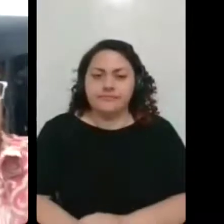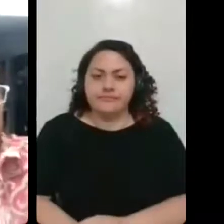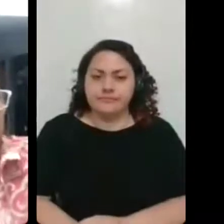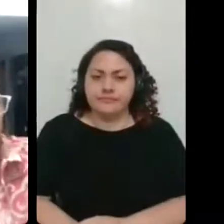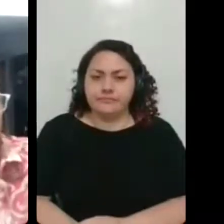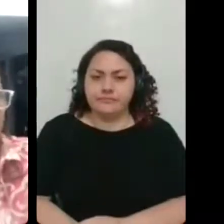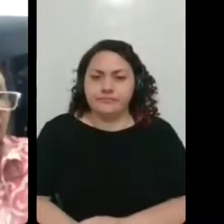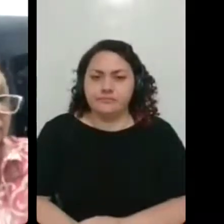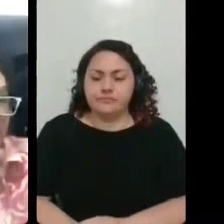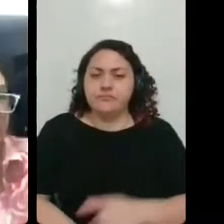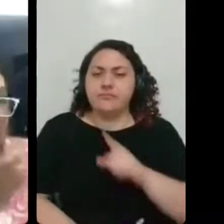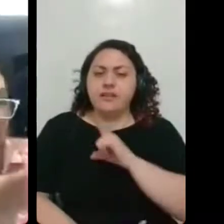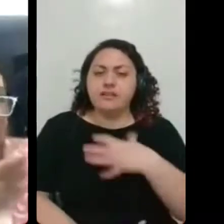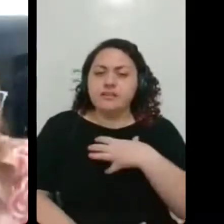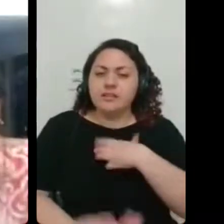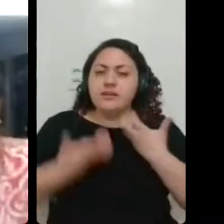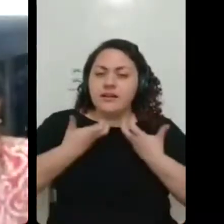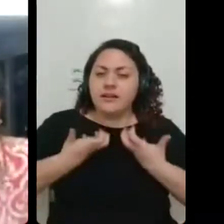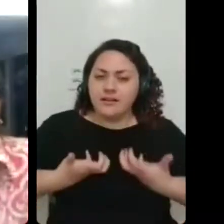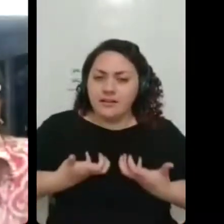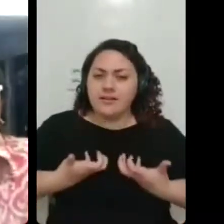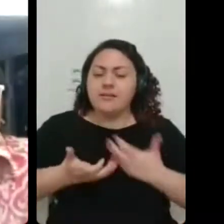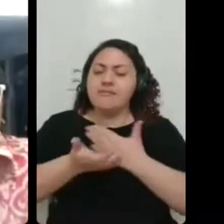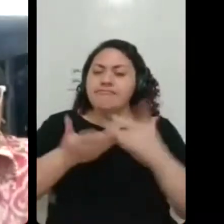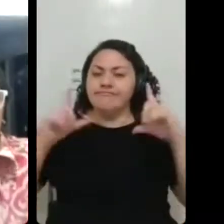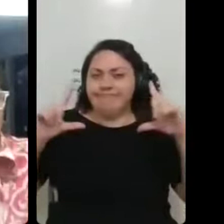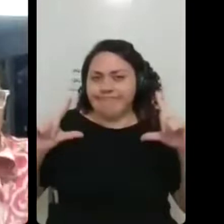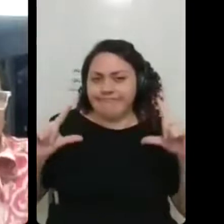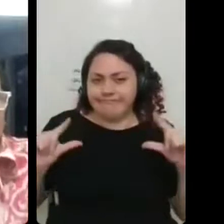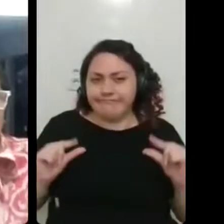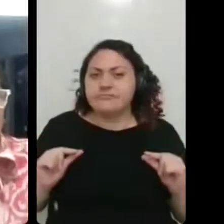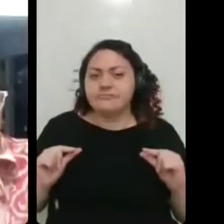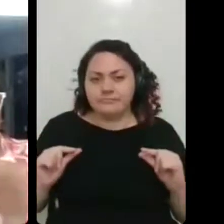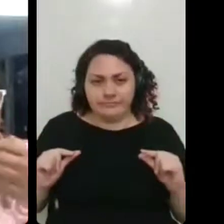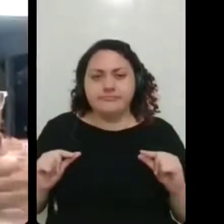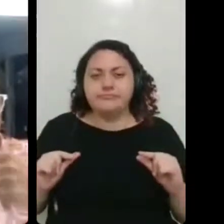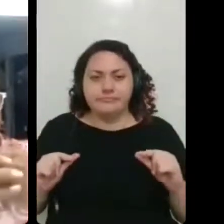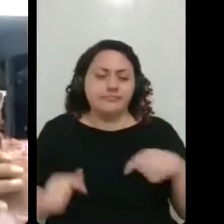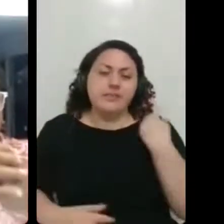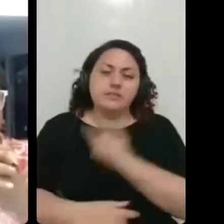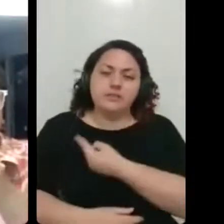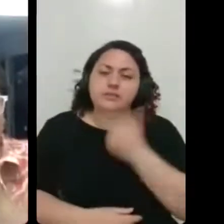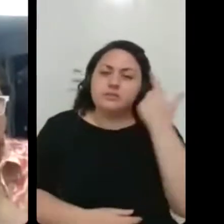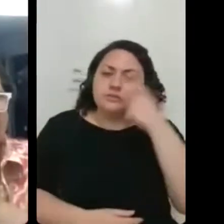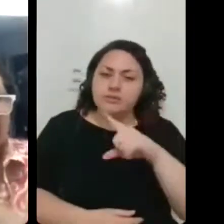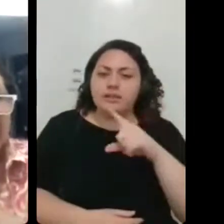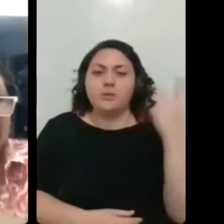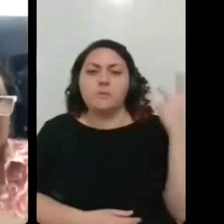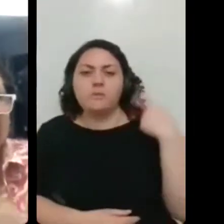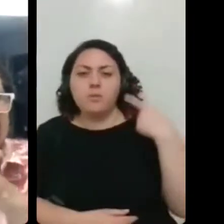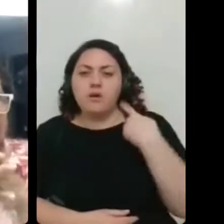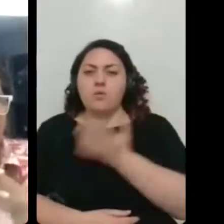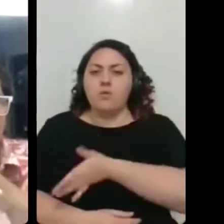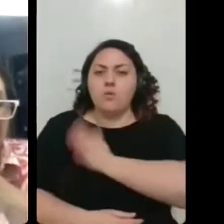o cansaço vai ficando de lado, a gente conseguindo botar o pulmão e o coração a